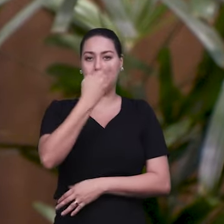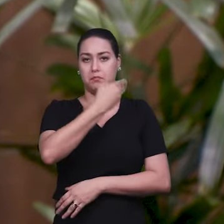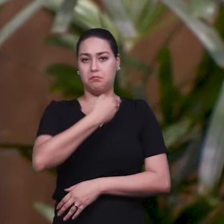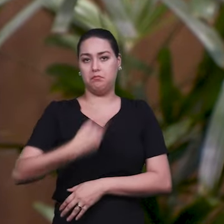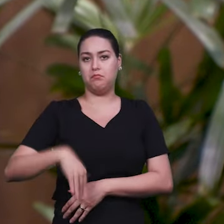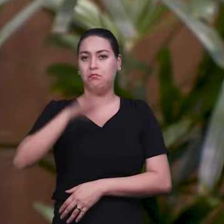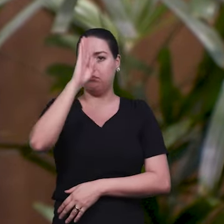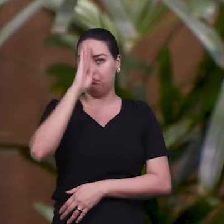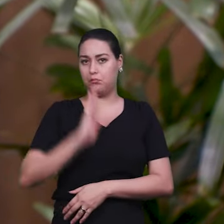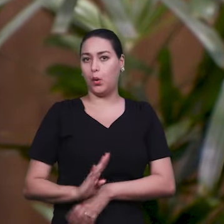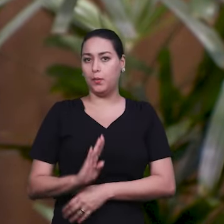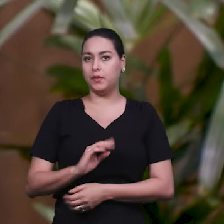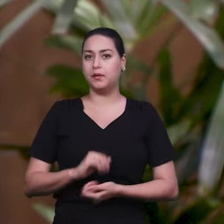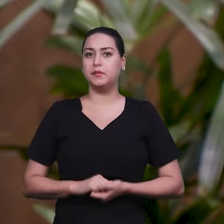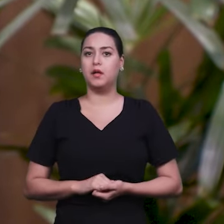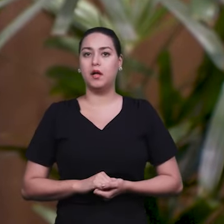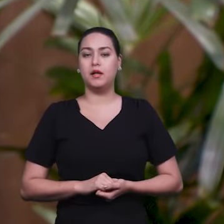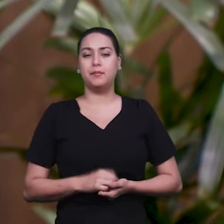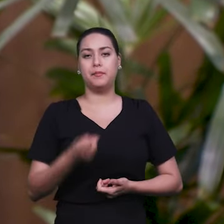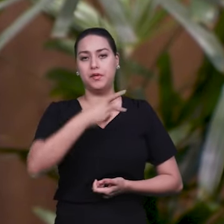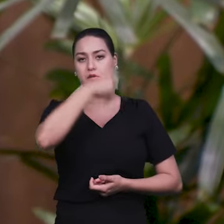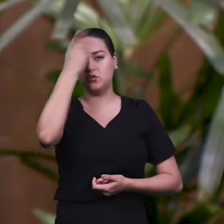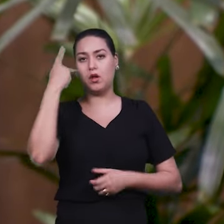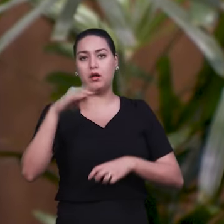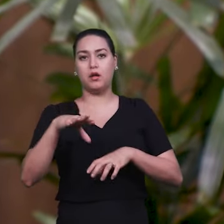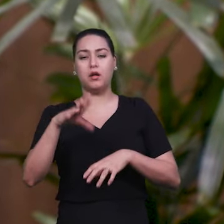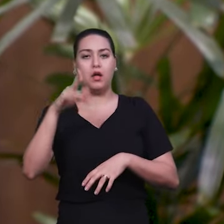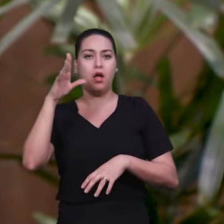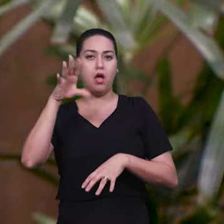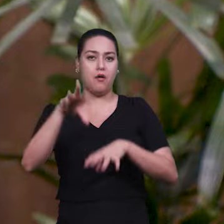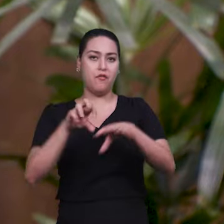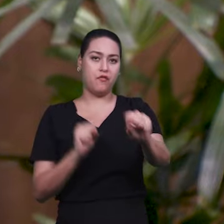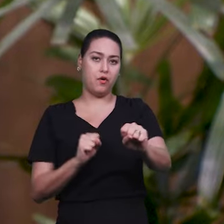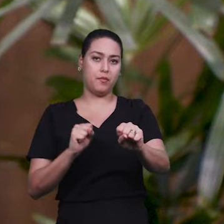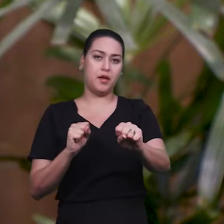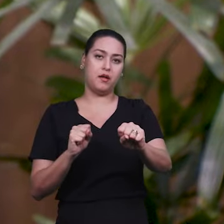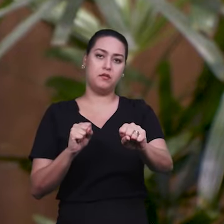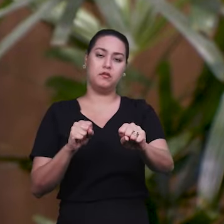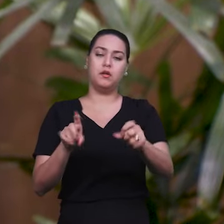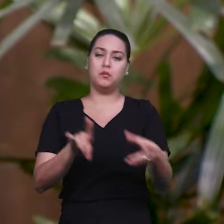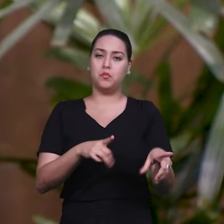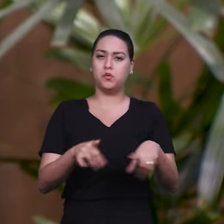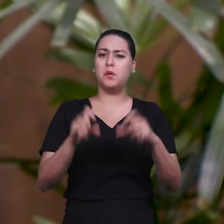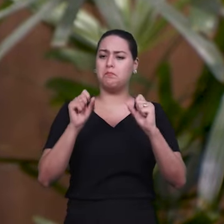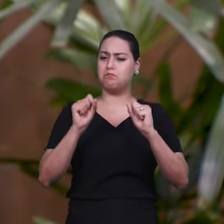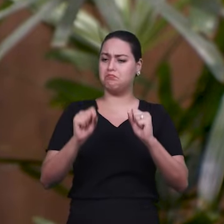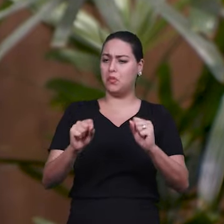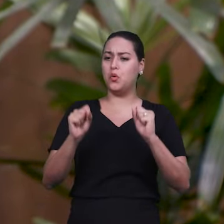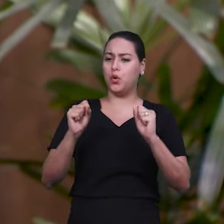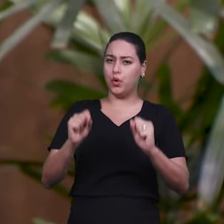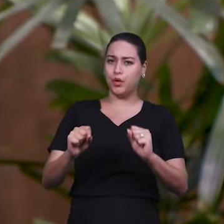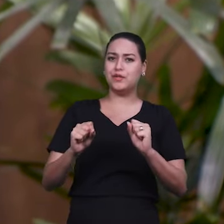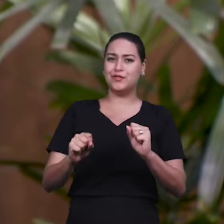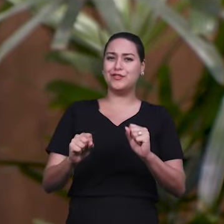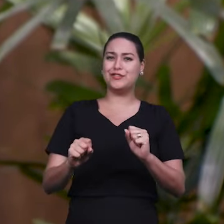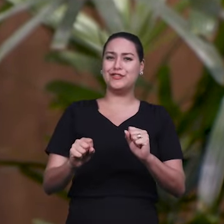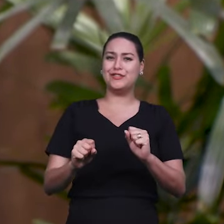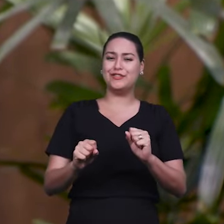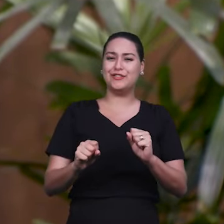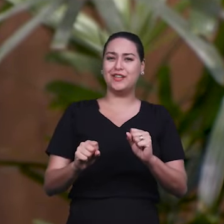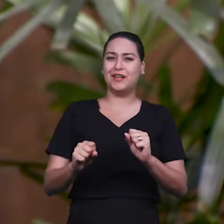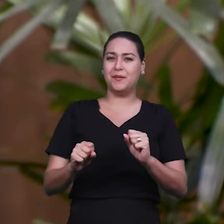a pessoa que é formada em música, na área de licenciatura, pode fazer o vestibular para,